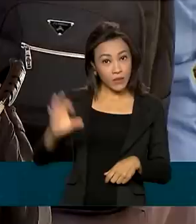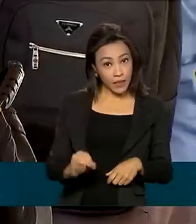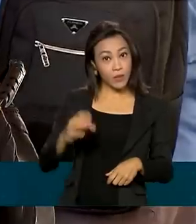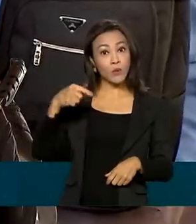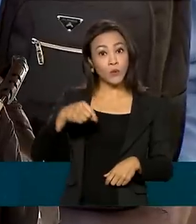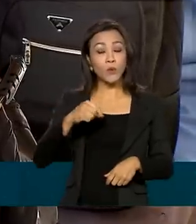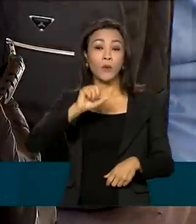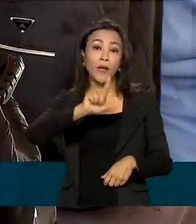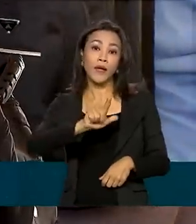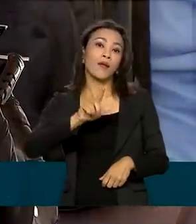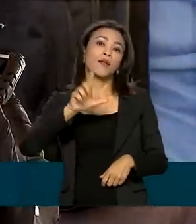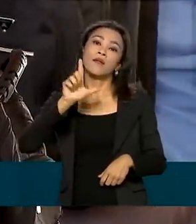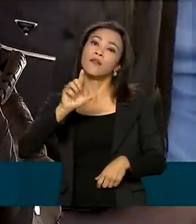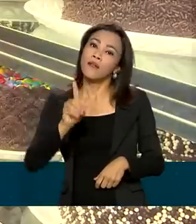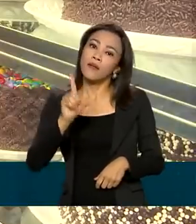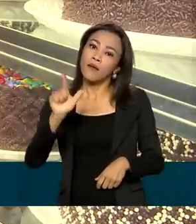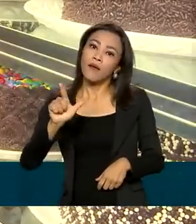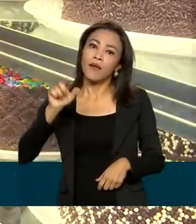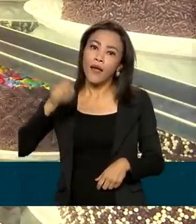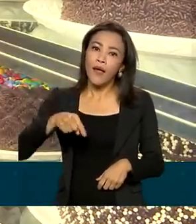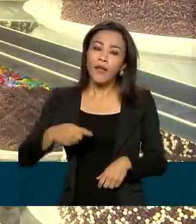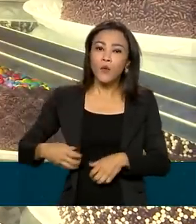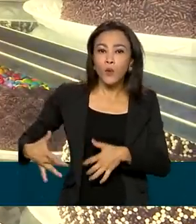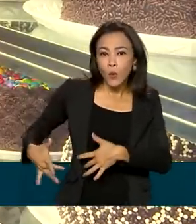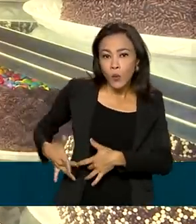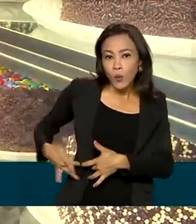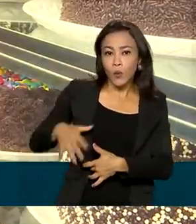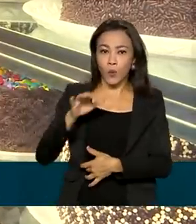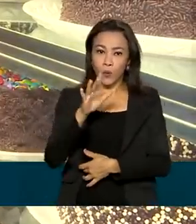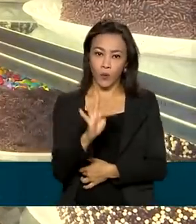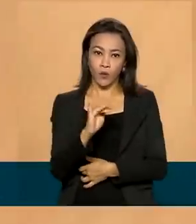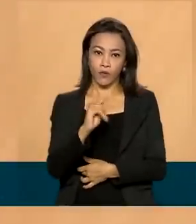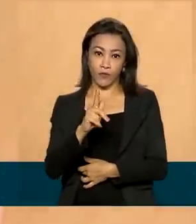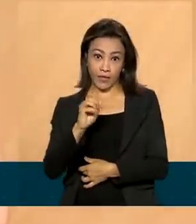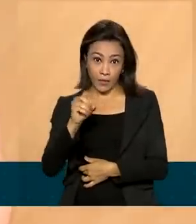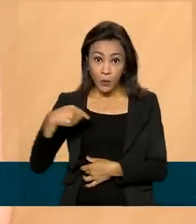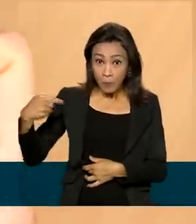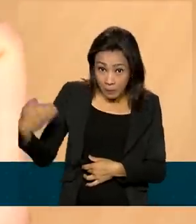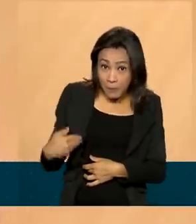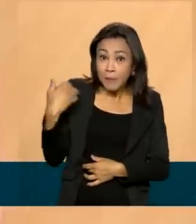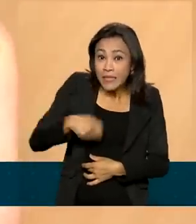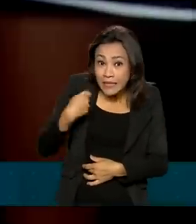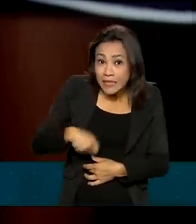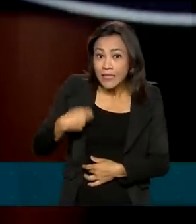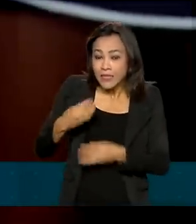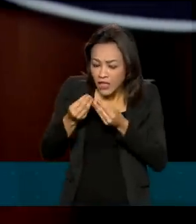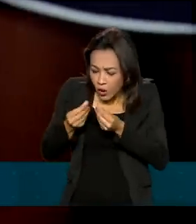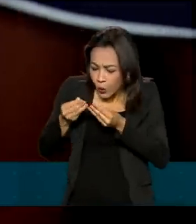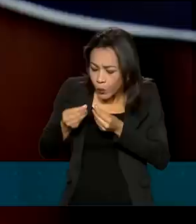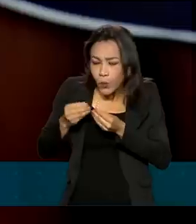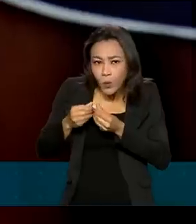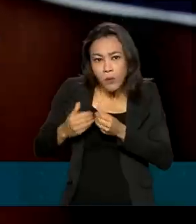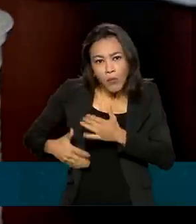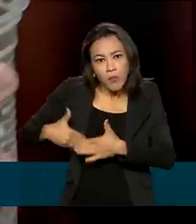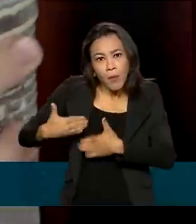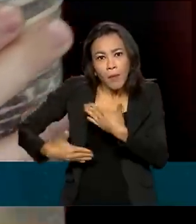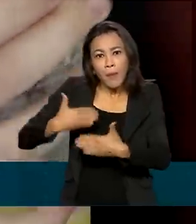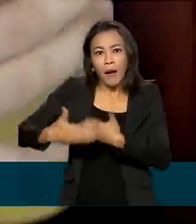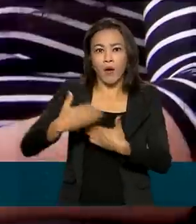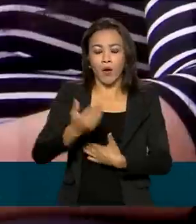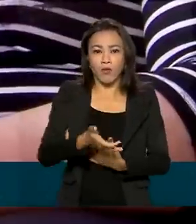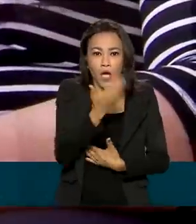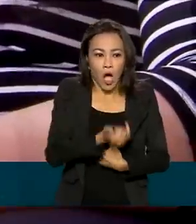é produzido no fígado, porque o nosso organismo precisa dessa gordura para funcionar. O problema é que o consumo